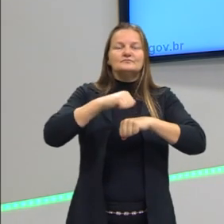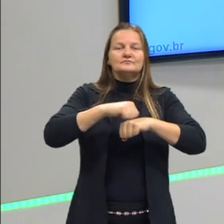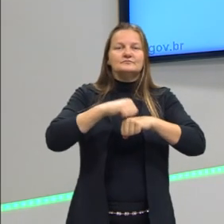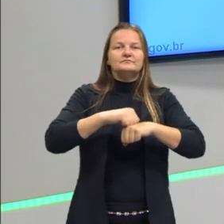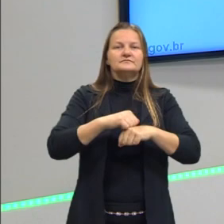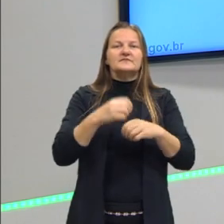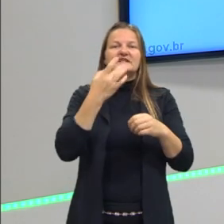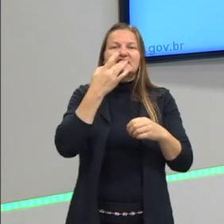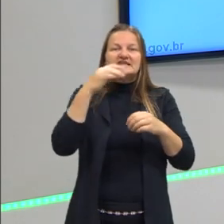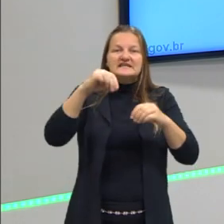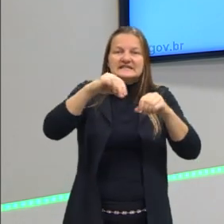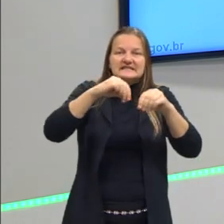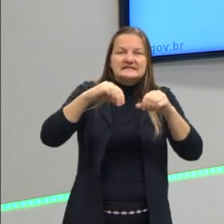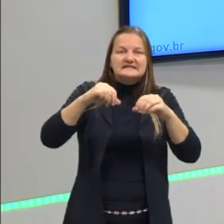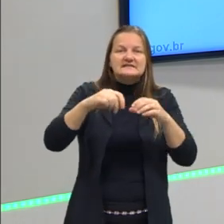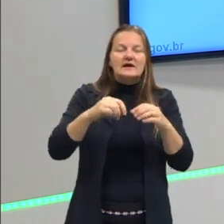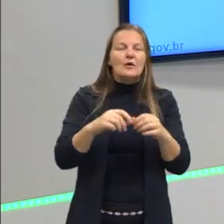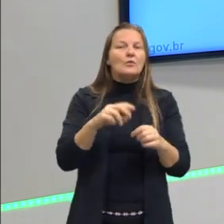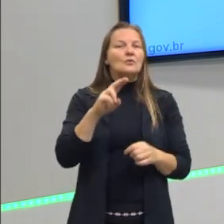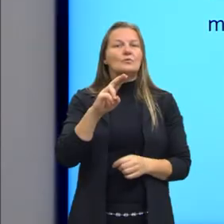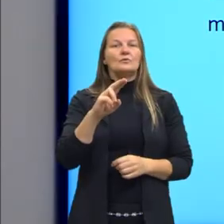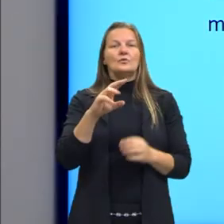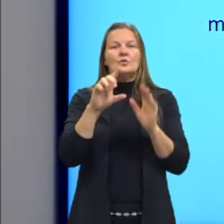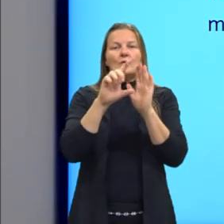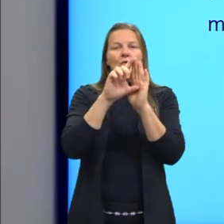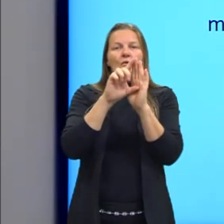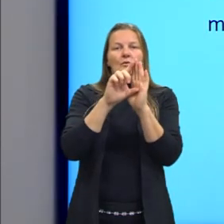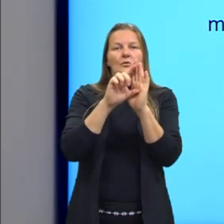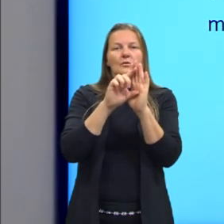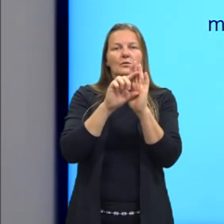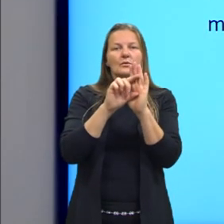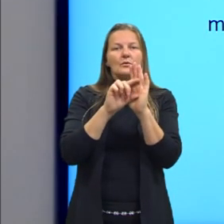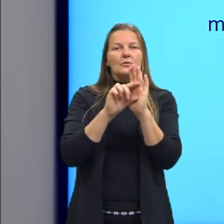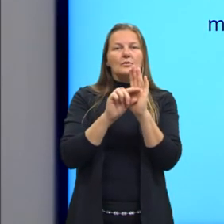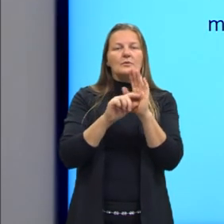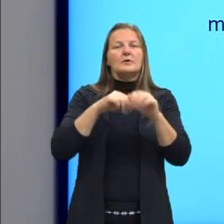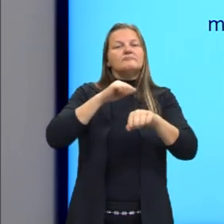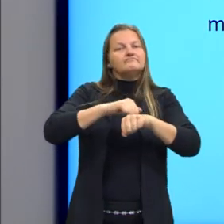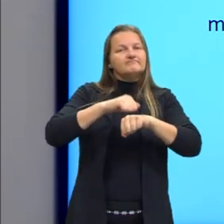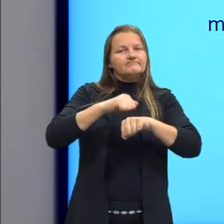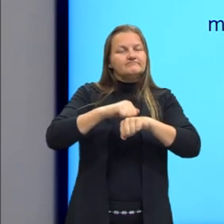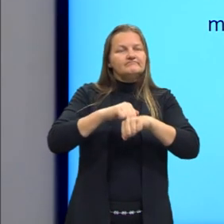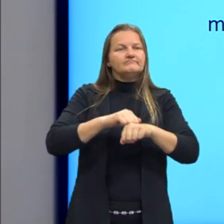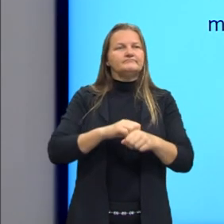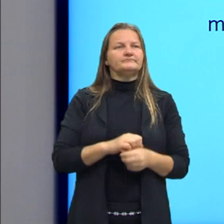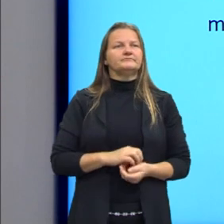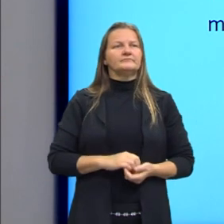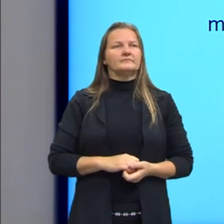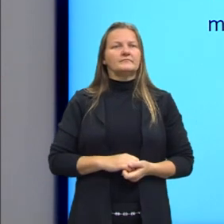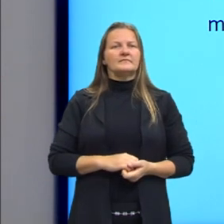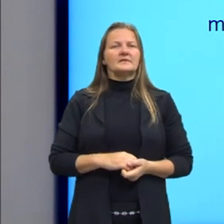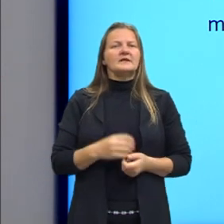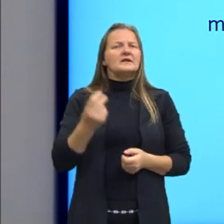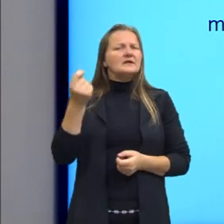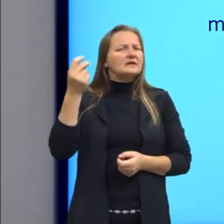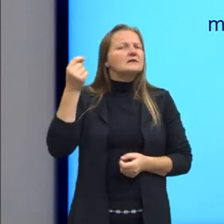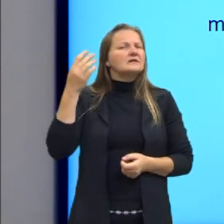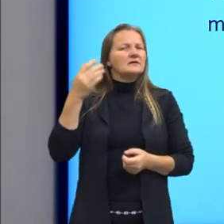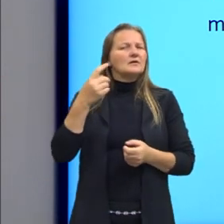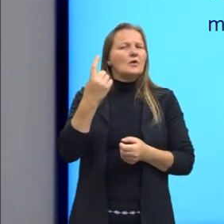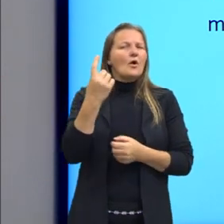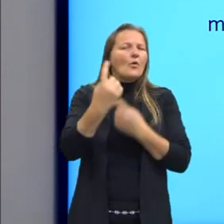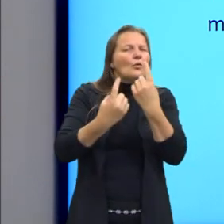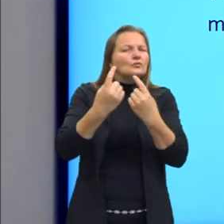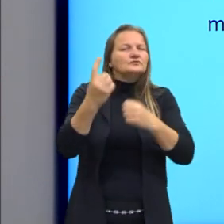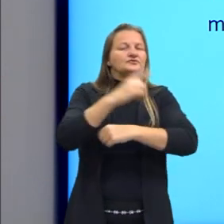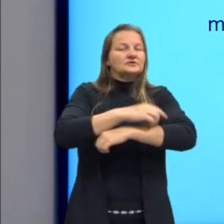adiciono sal na água, eu diminuo o ponto de congelamento. Isso a gente viu há poucos dias, ouvindo